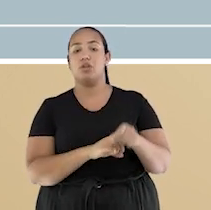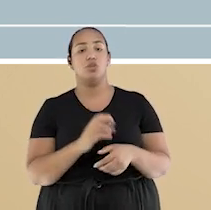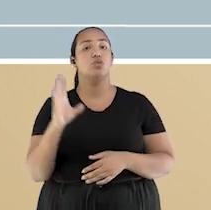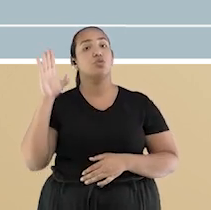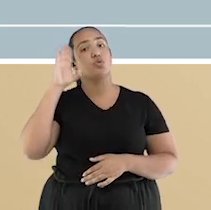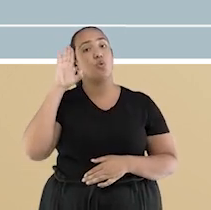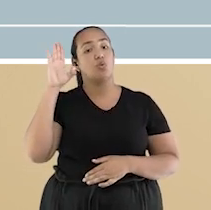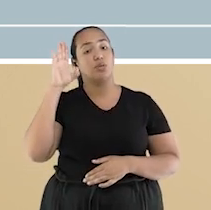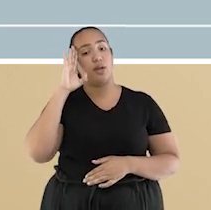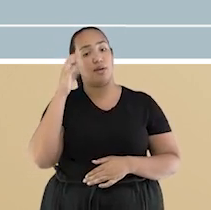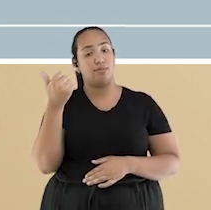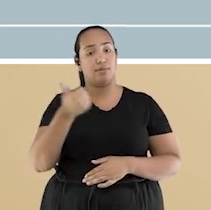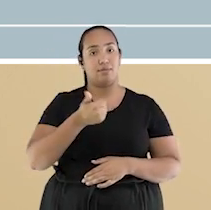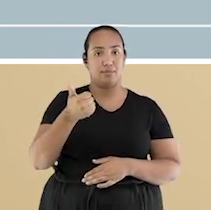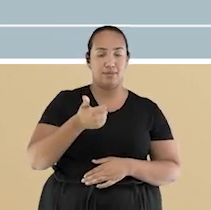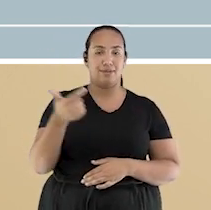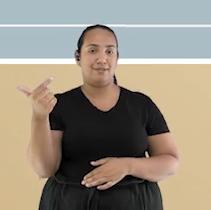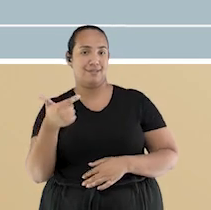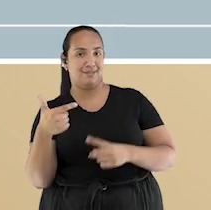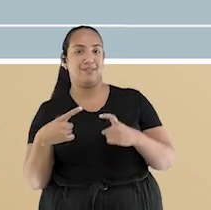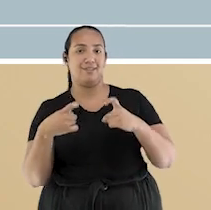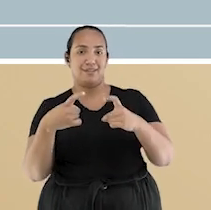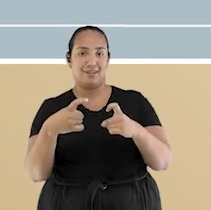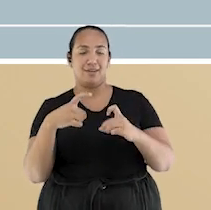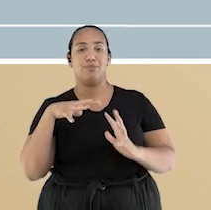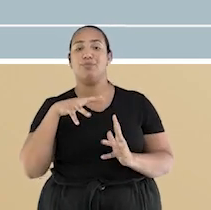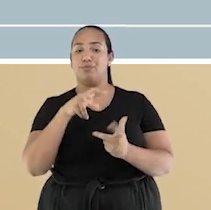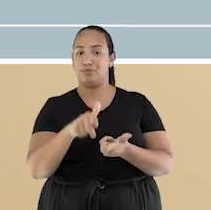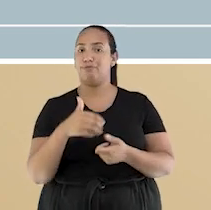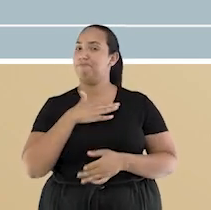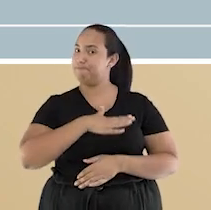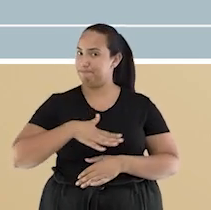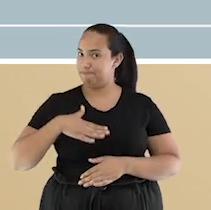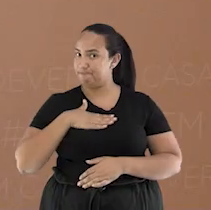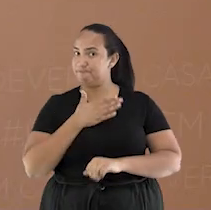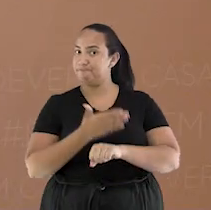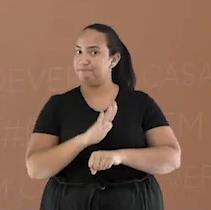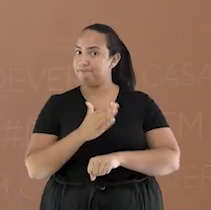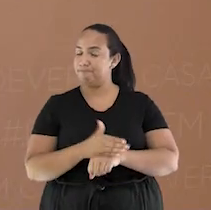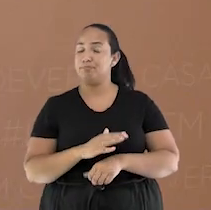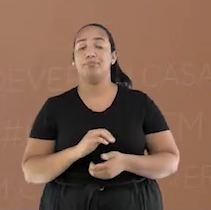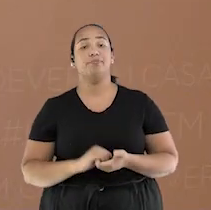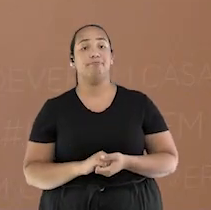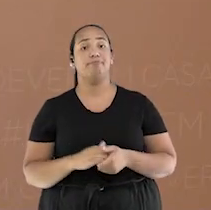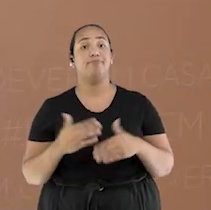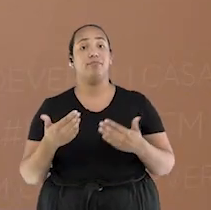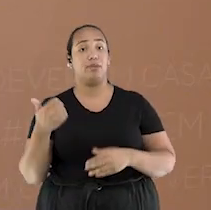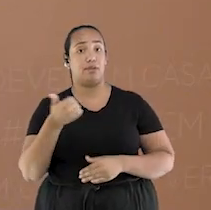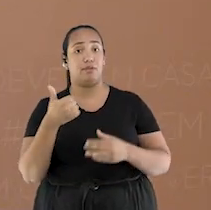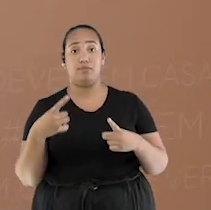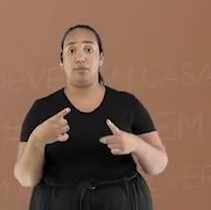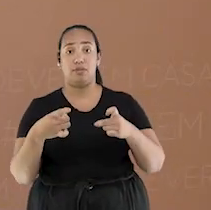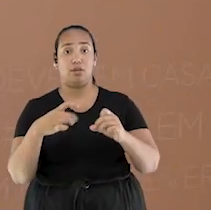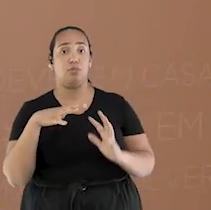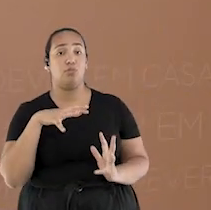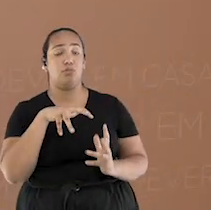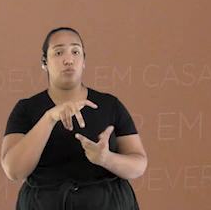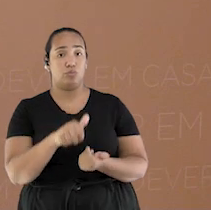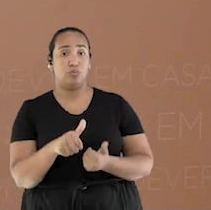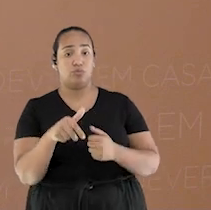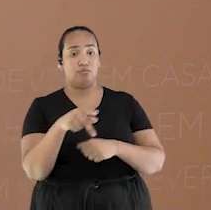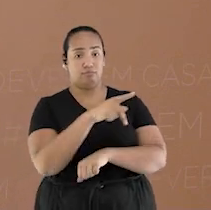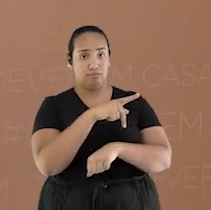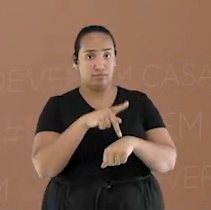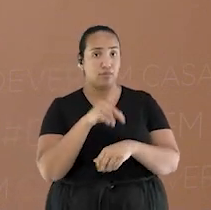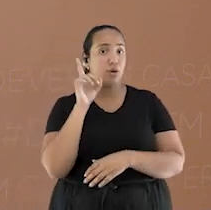-tempos dos soldados, tanto na Primeira e como na Segunda Guerra Mundial. Durante a Primeira Guerra Mundial, as